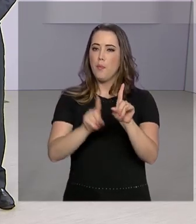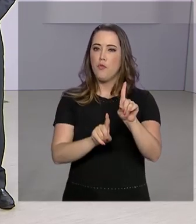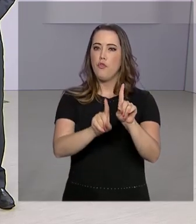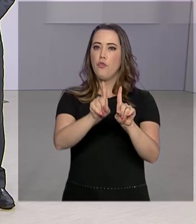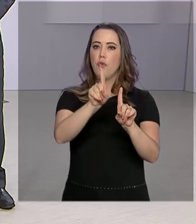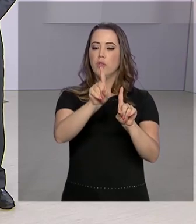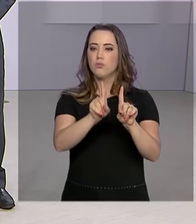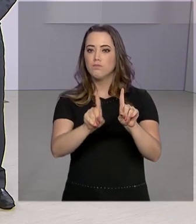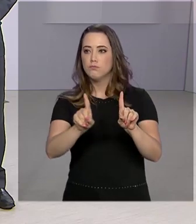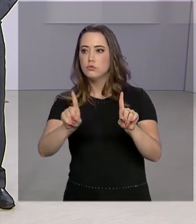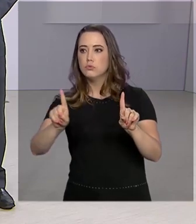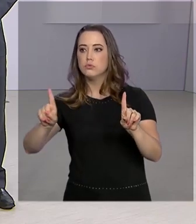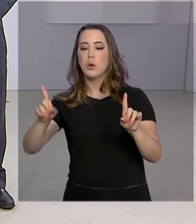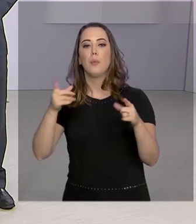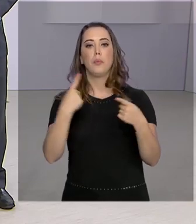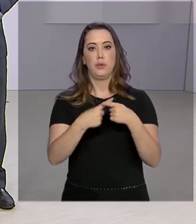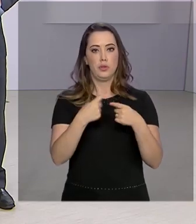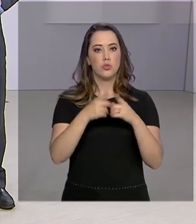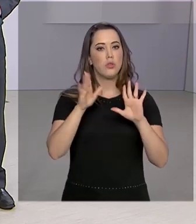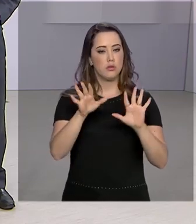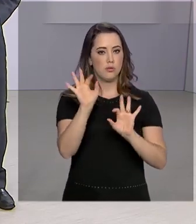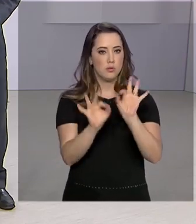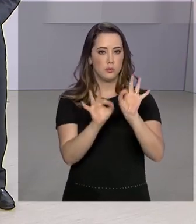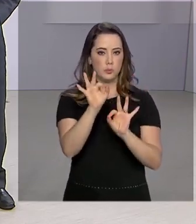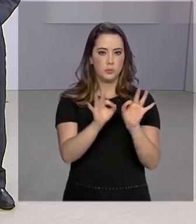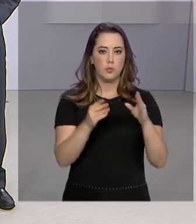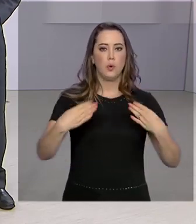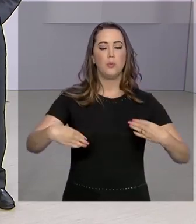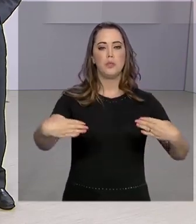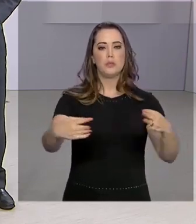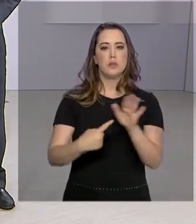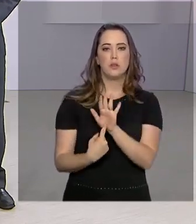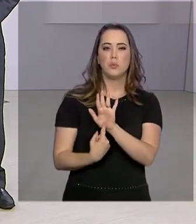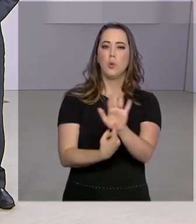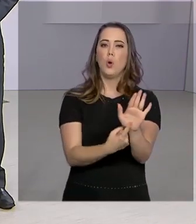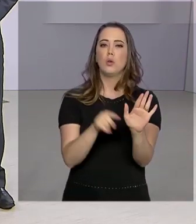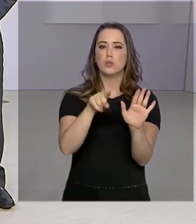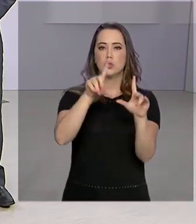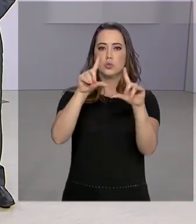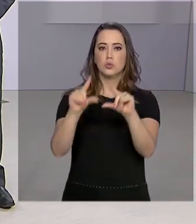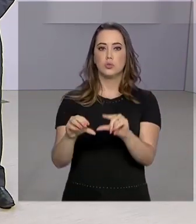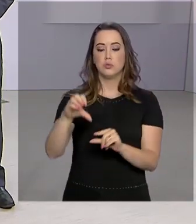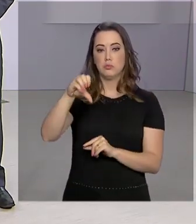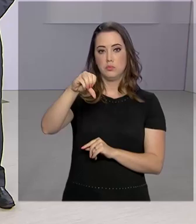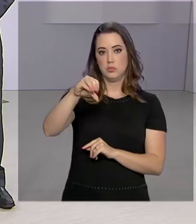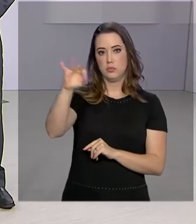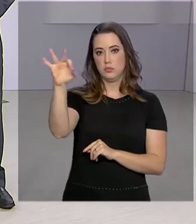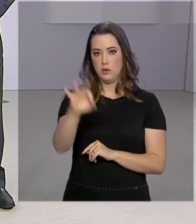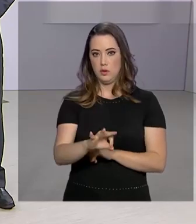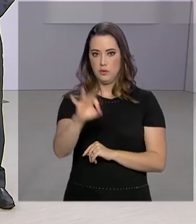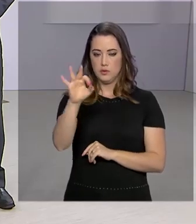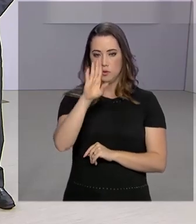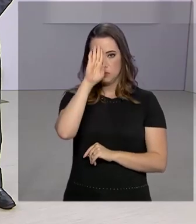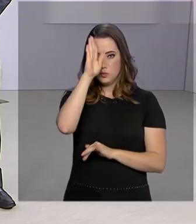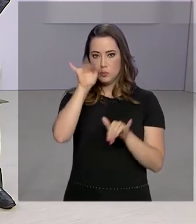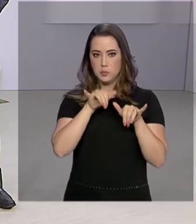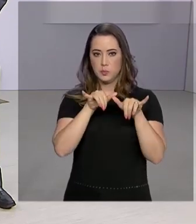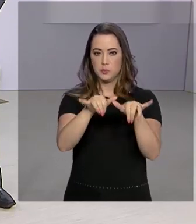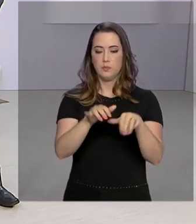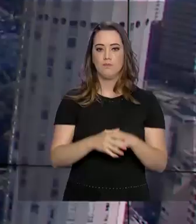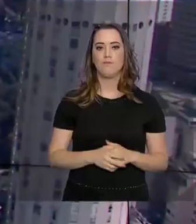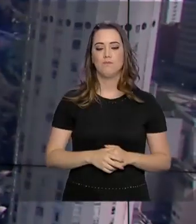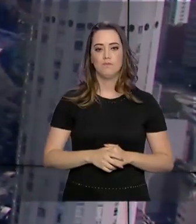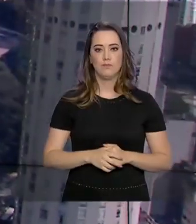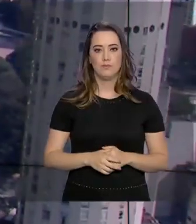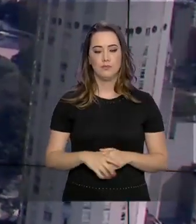está se ajustando. O monitoramento feito pelo Ministério aponta recuo de cerca de 9% nos principais mercados.